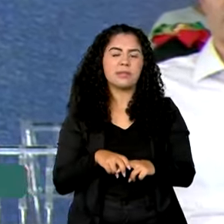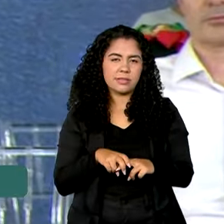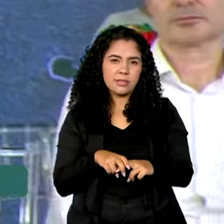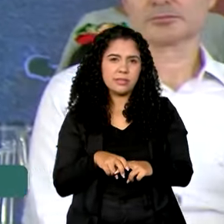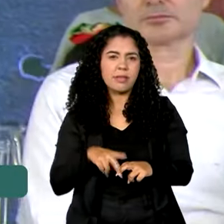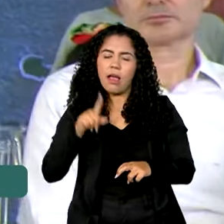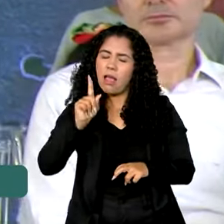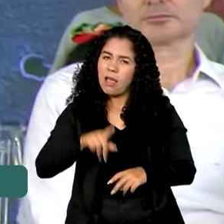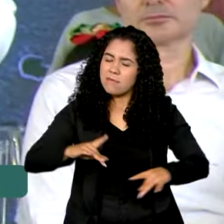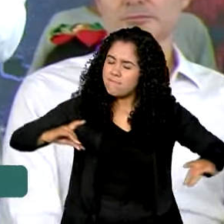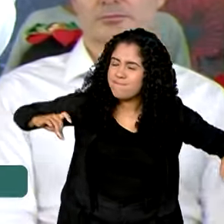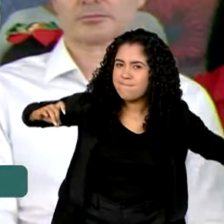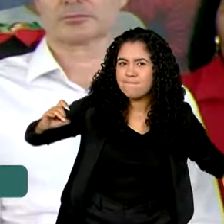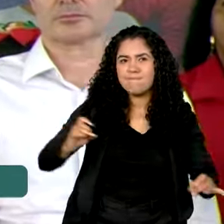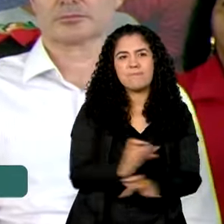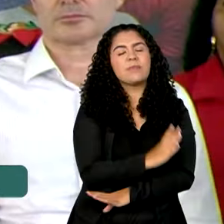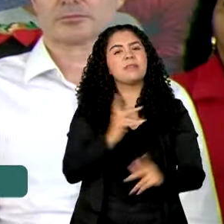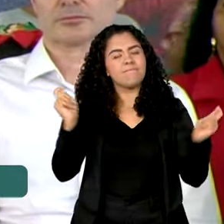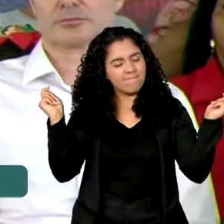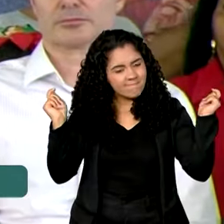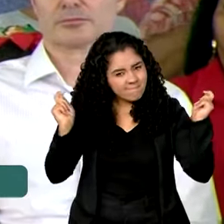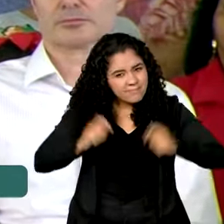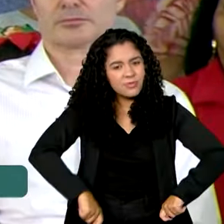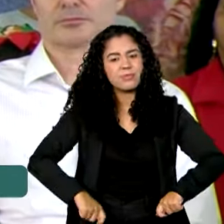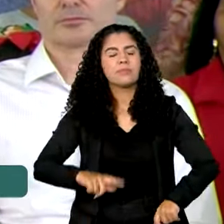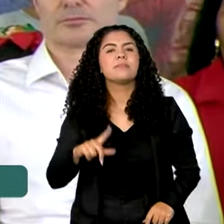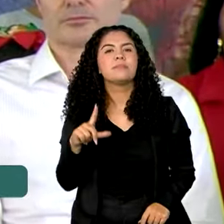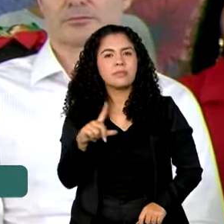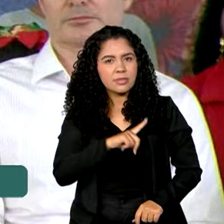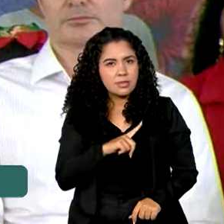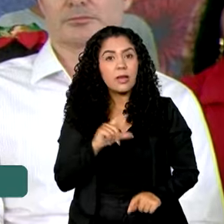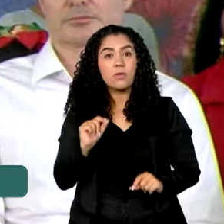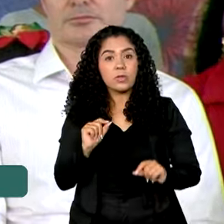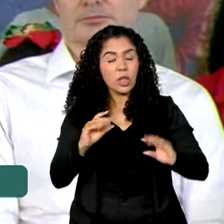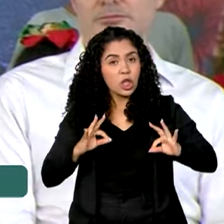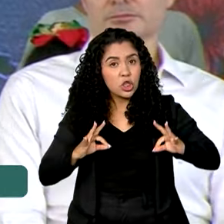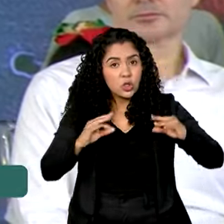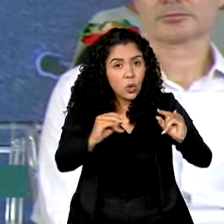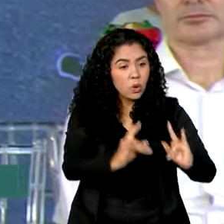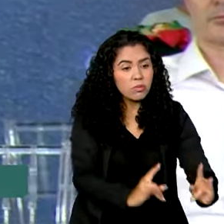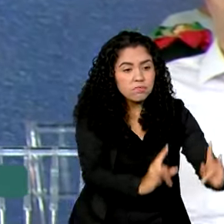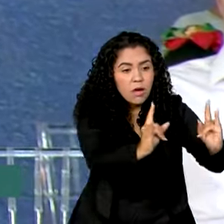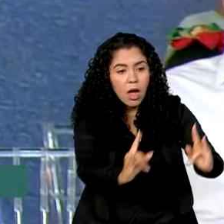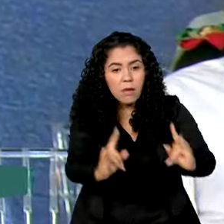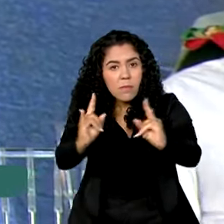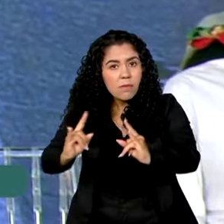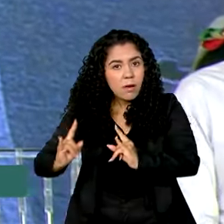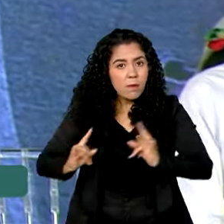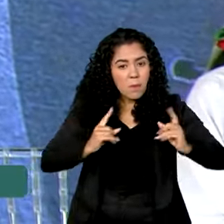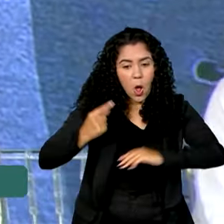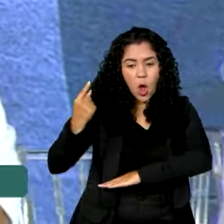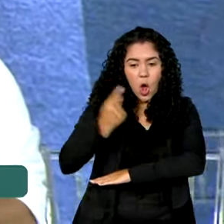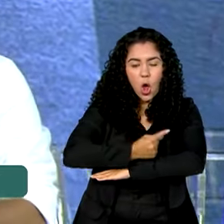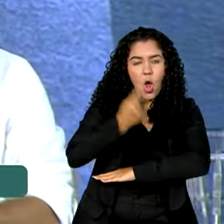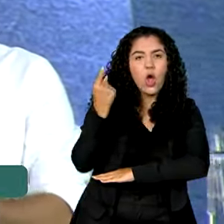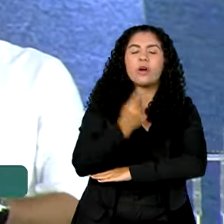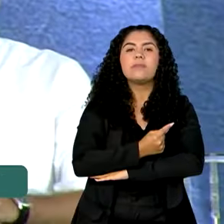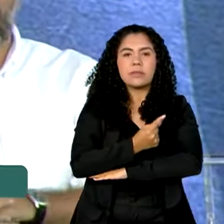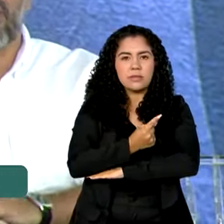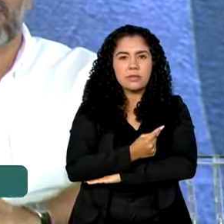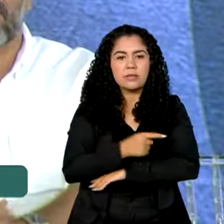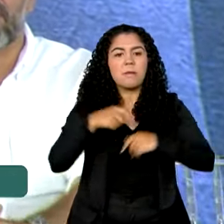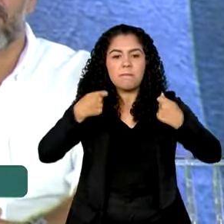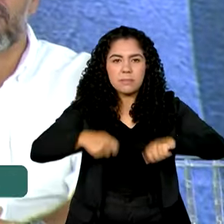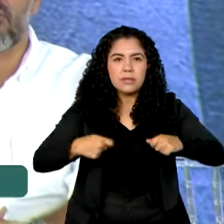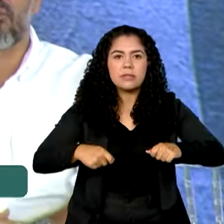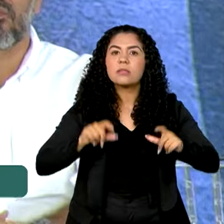plenamente possível que todo o conjunto habitacional tenha não apenas as quatro